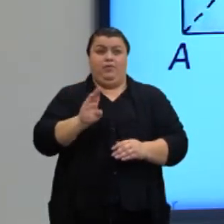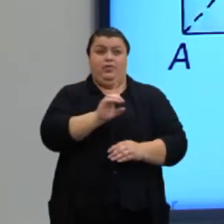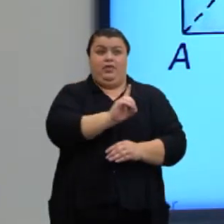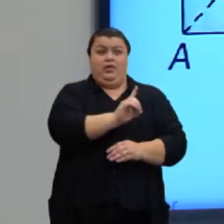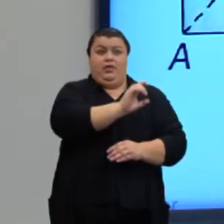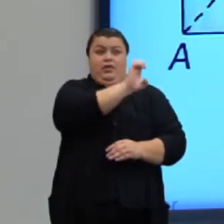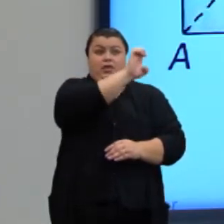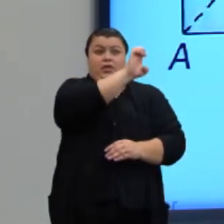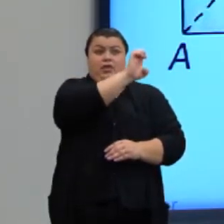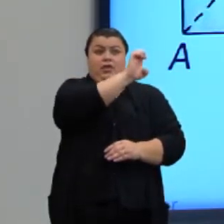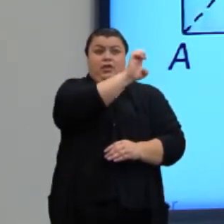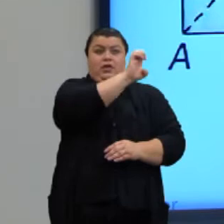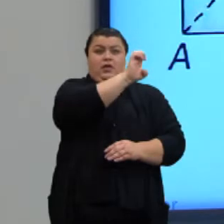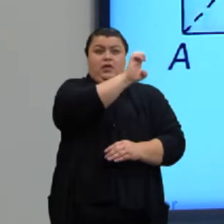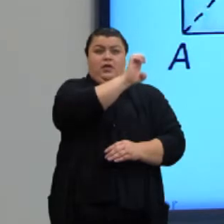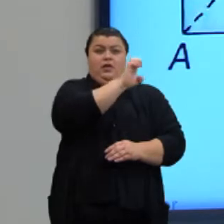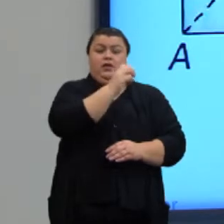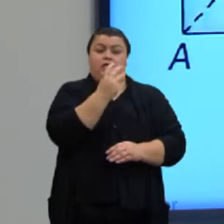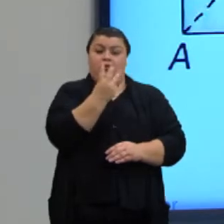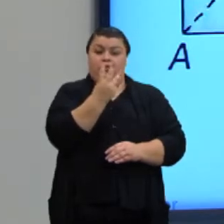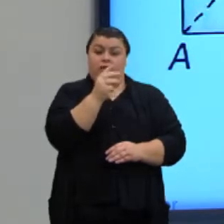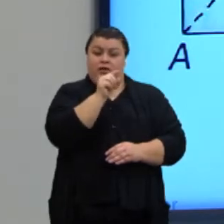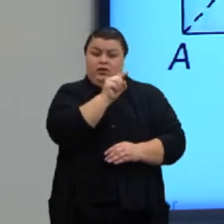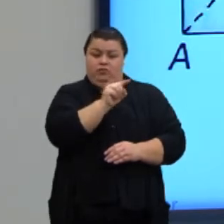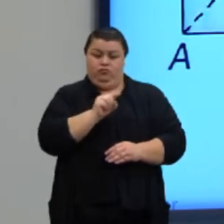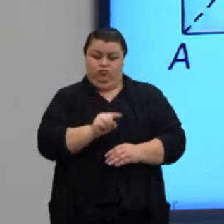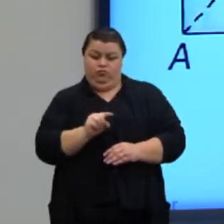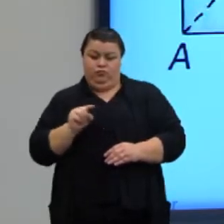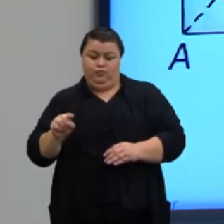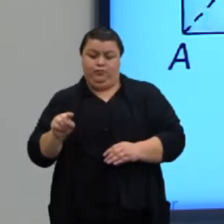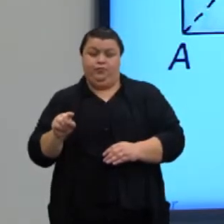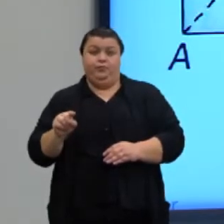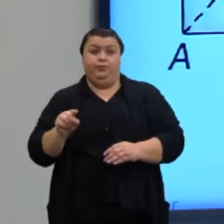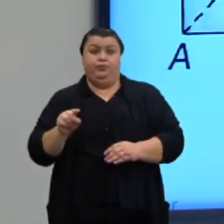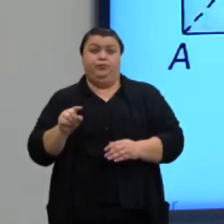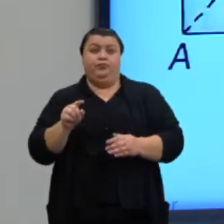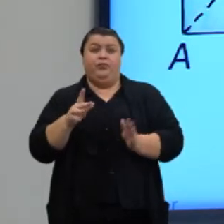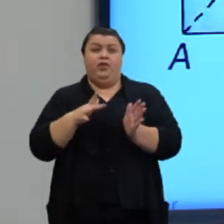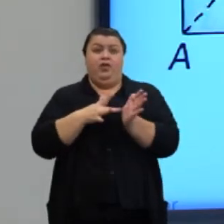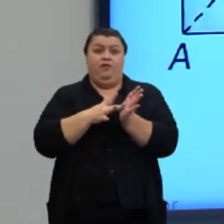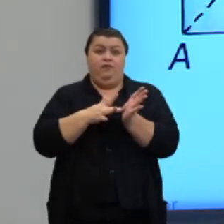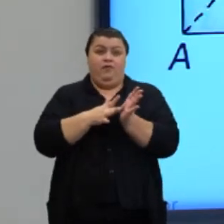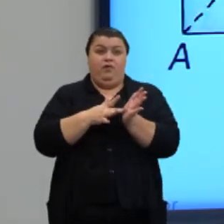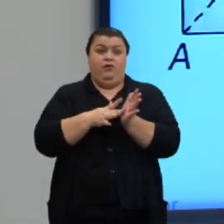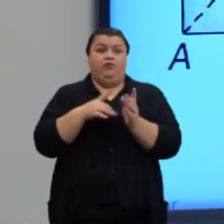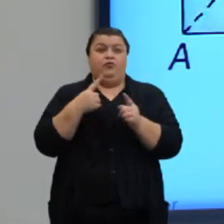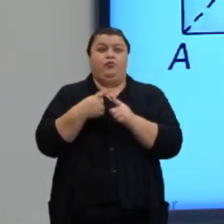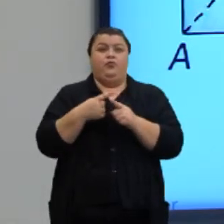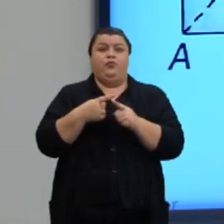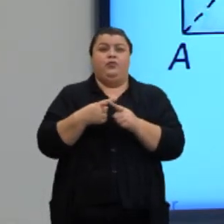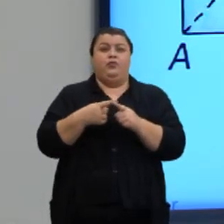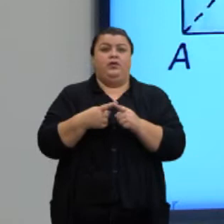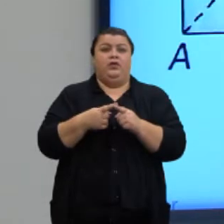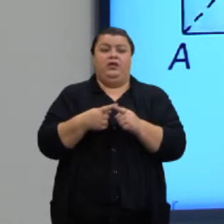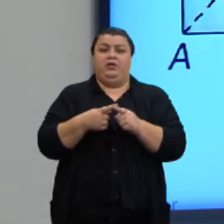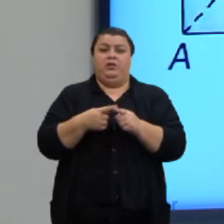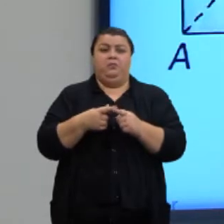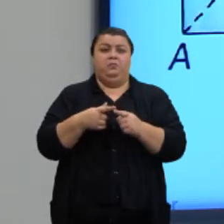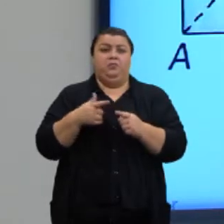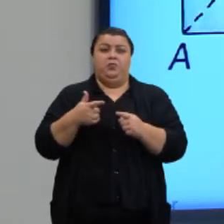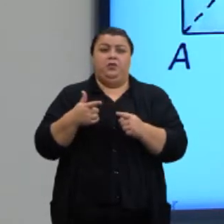BDE. São três pontos, né? Então, é falso. Por quê? Porque ele não intersecta o